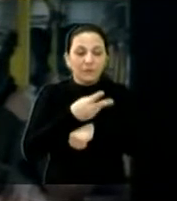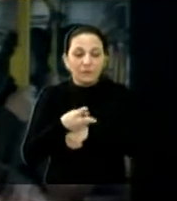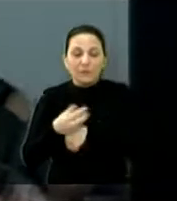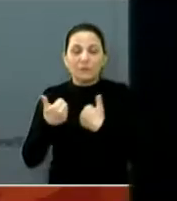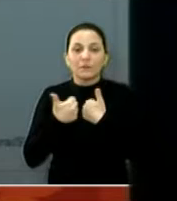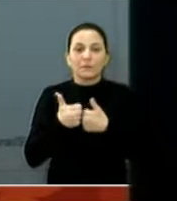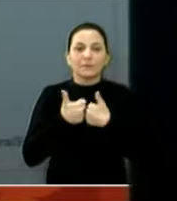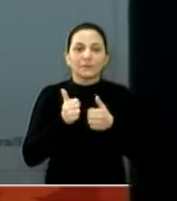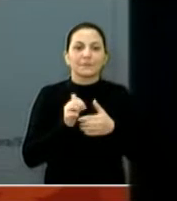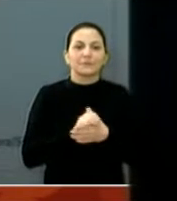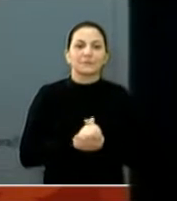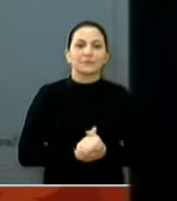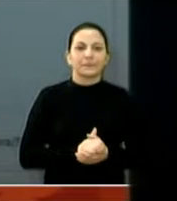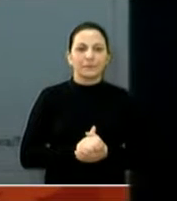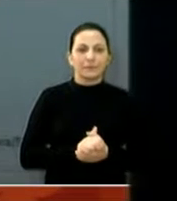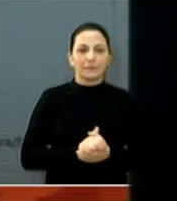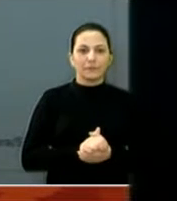passar.